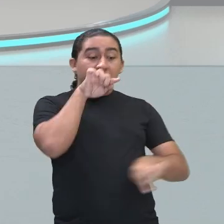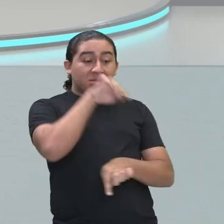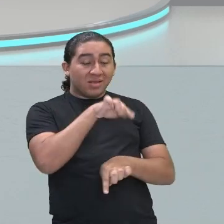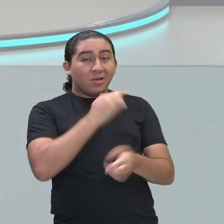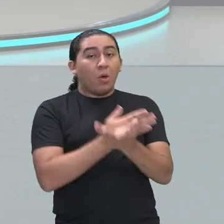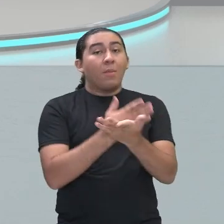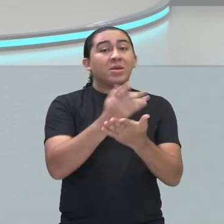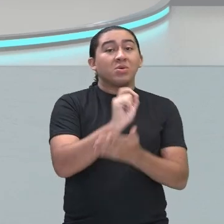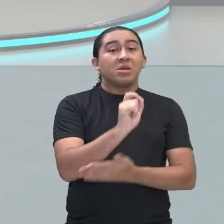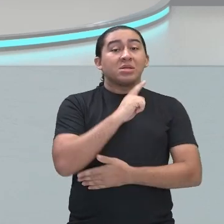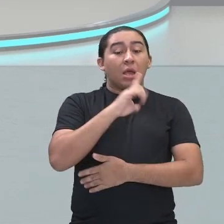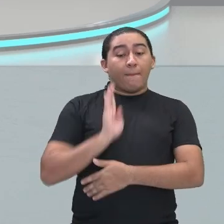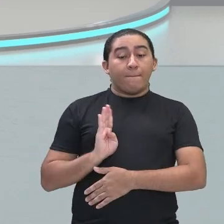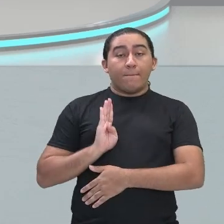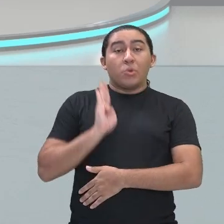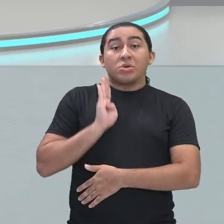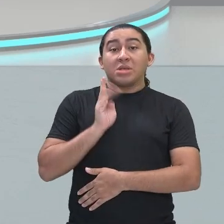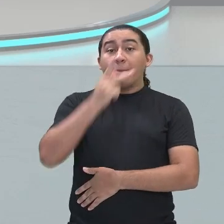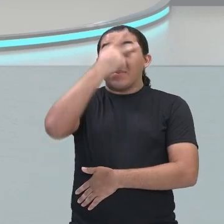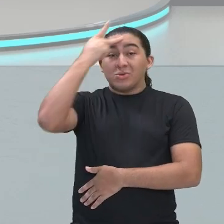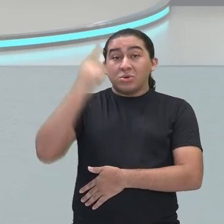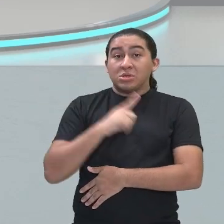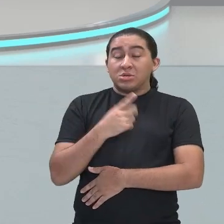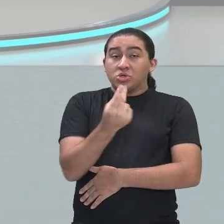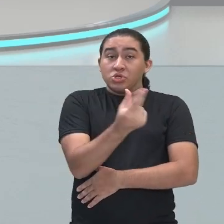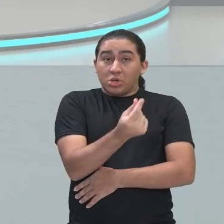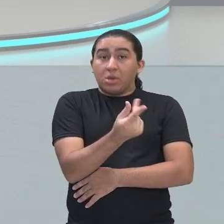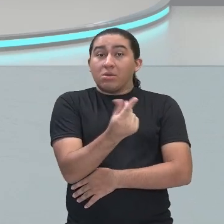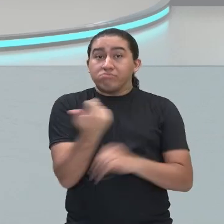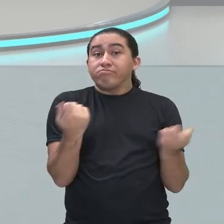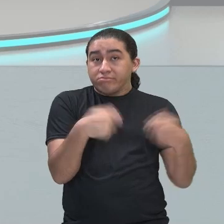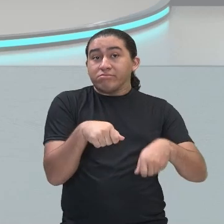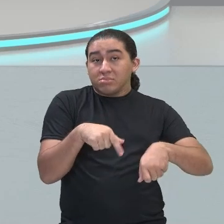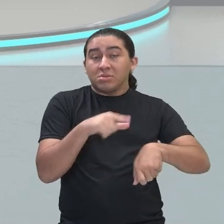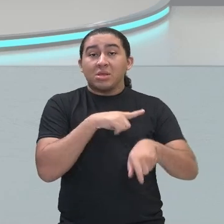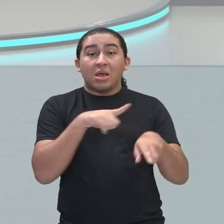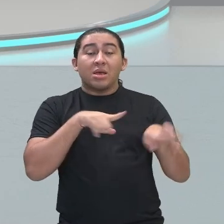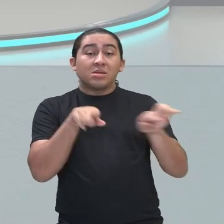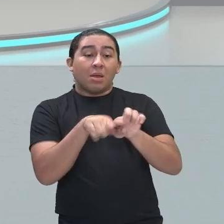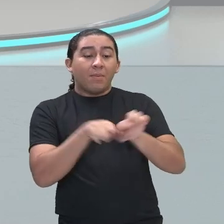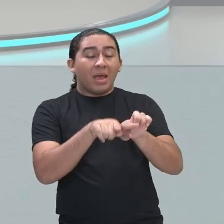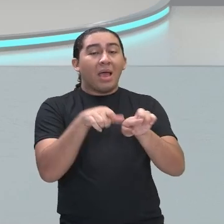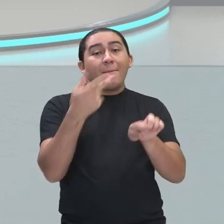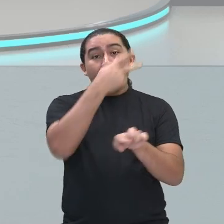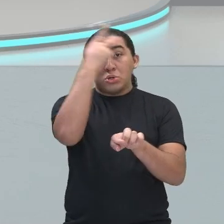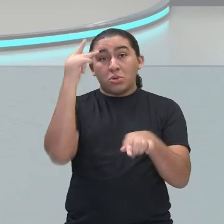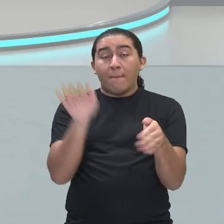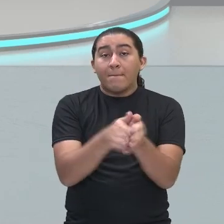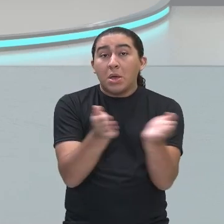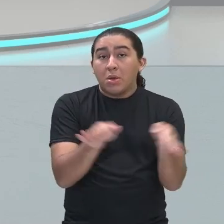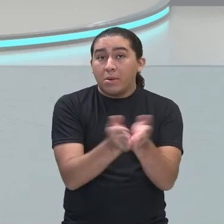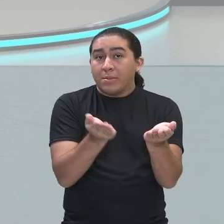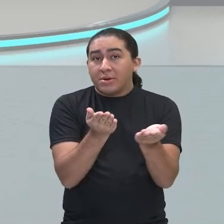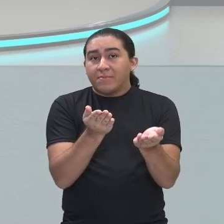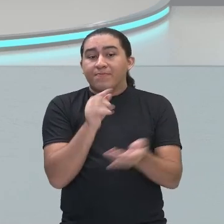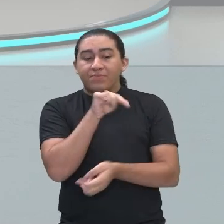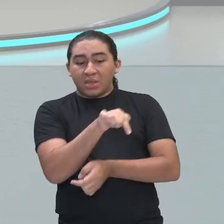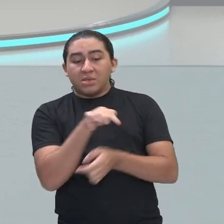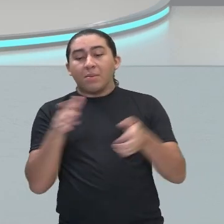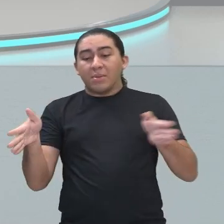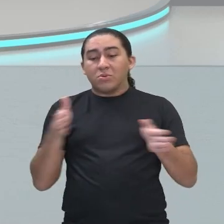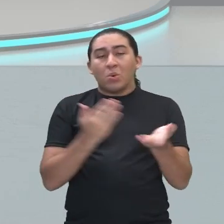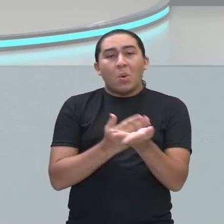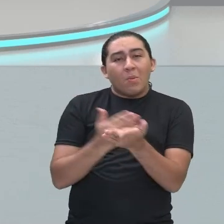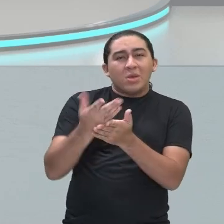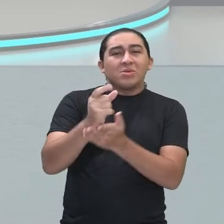burguesia, aquelas pessoas que têm poder aquisitivo e as pessoas mais pobres. Então nesse período começa